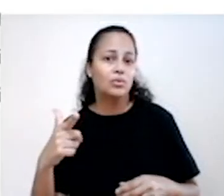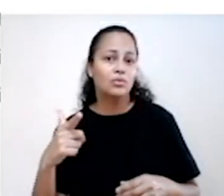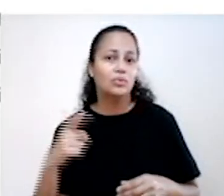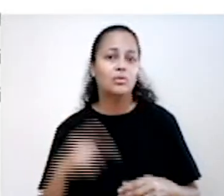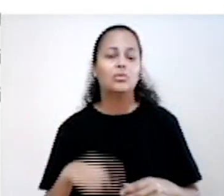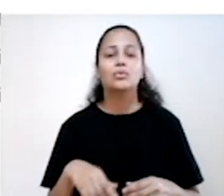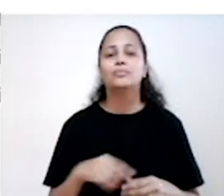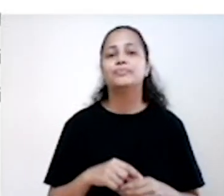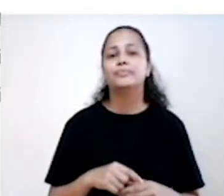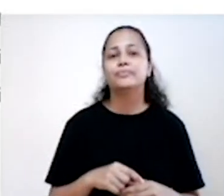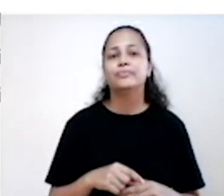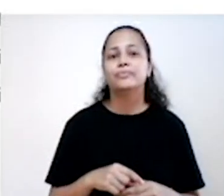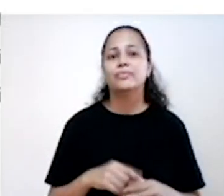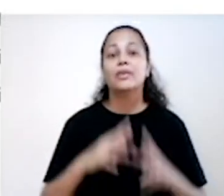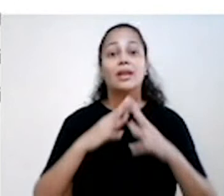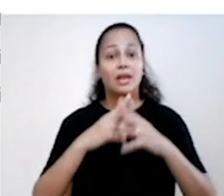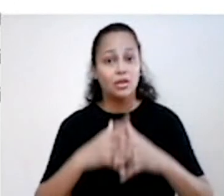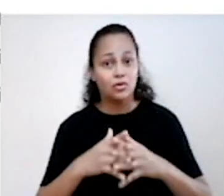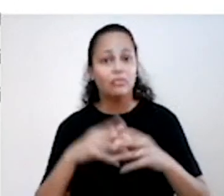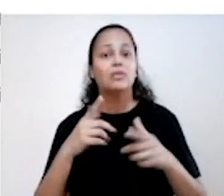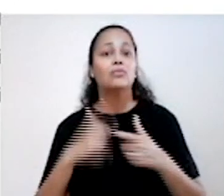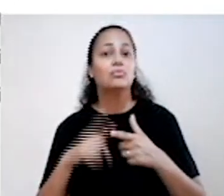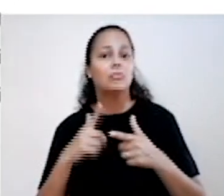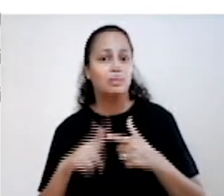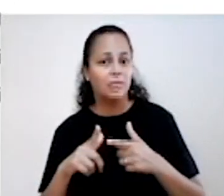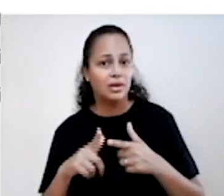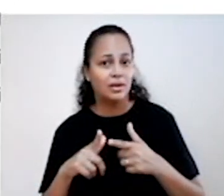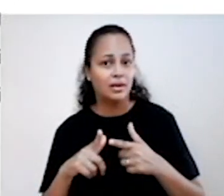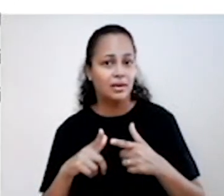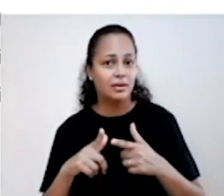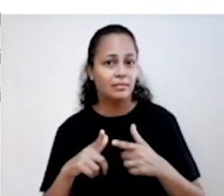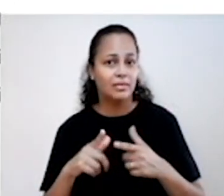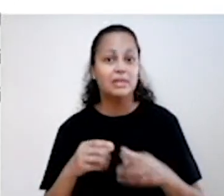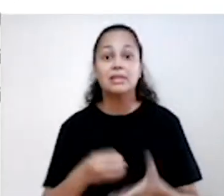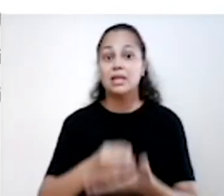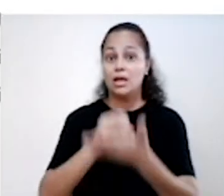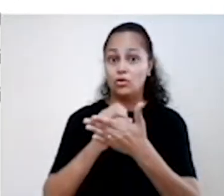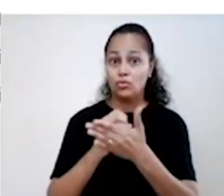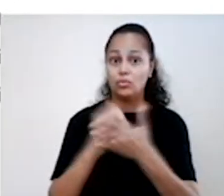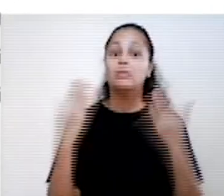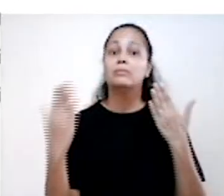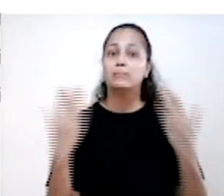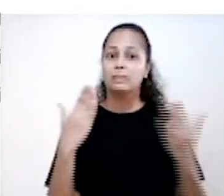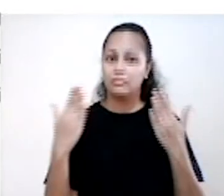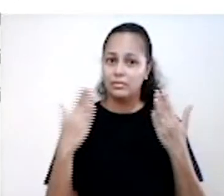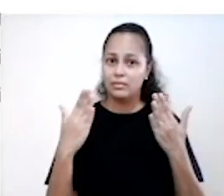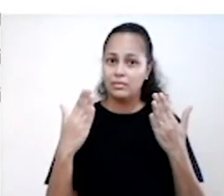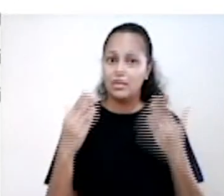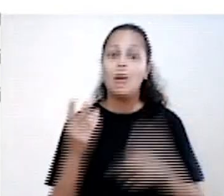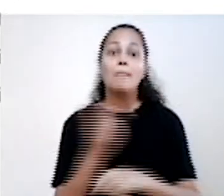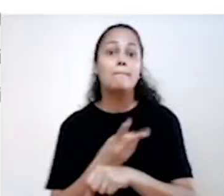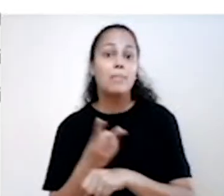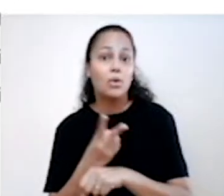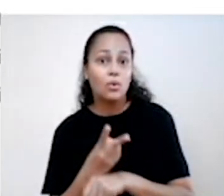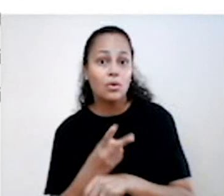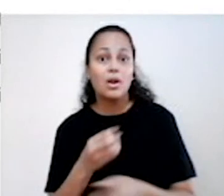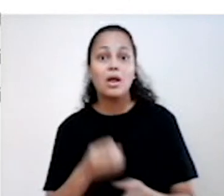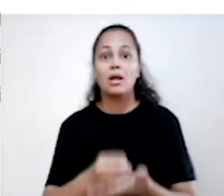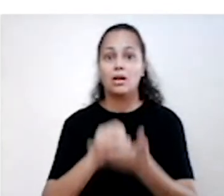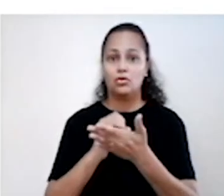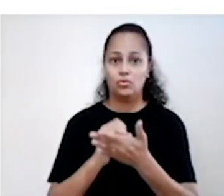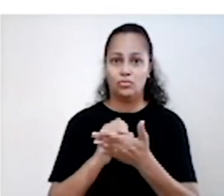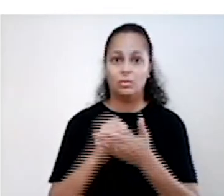de problemas E também o suporte psicológico e ou psiquiátrico Saber buscar ajuda quando for